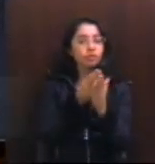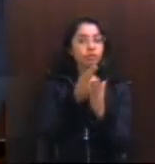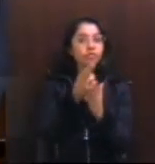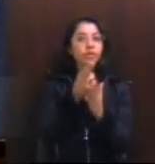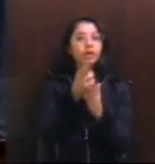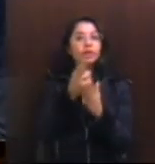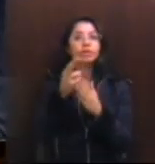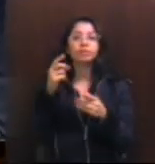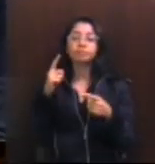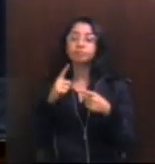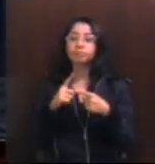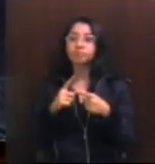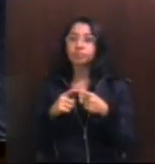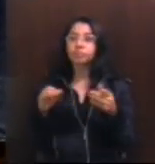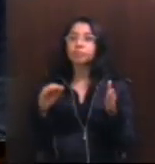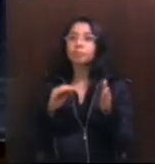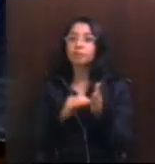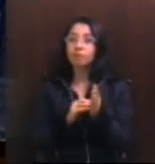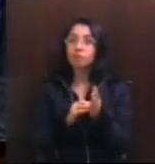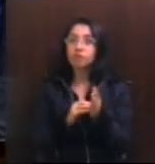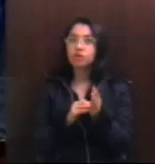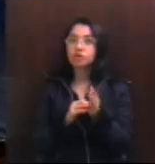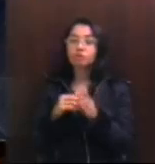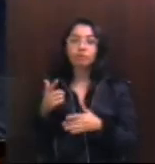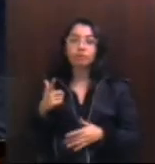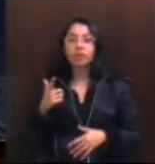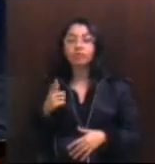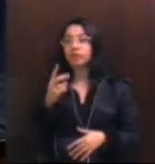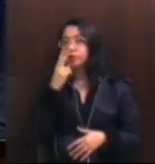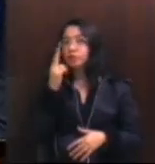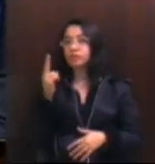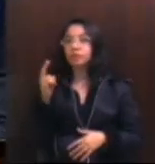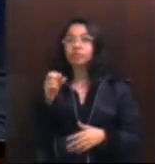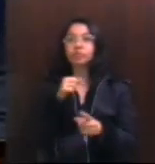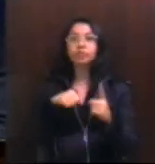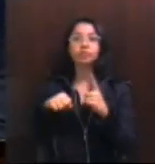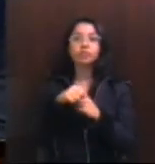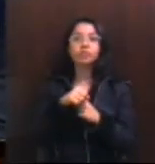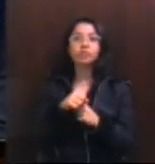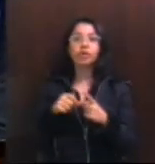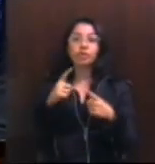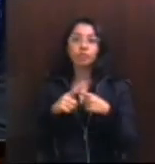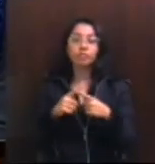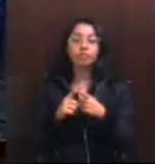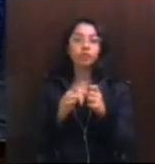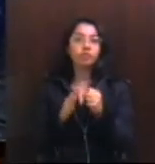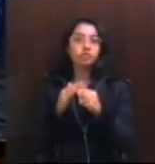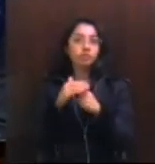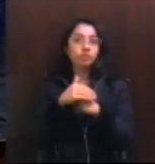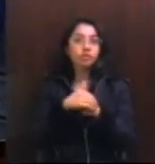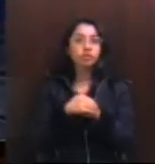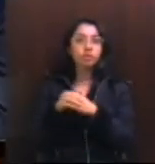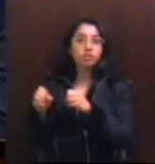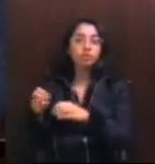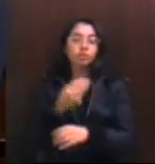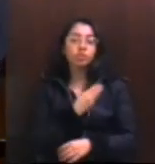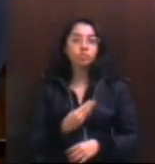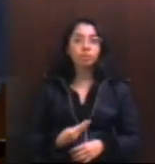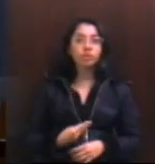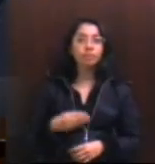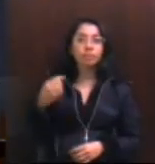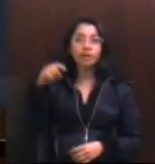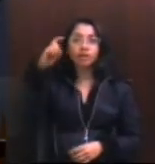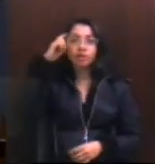mesmo agravar a desigualdade social. Por que nós defendemos, afinal, educação pública, se não pela ideia de que